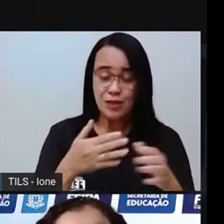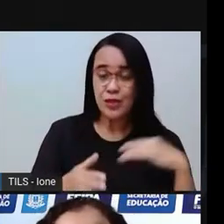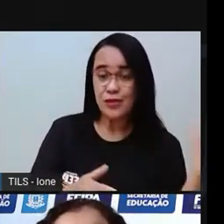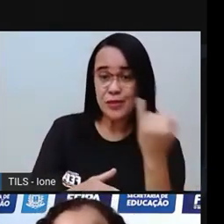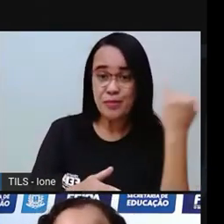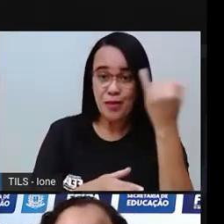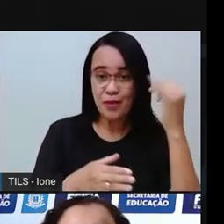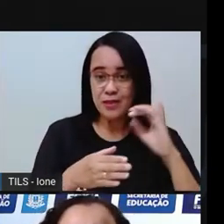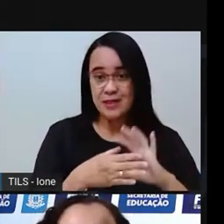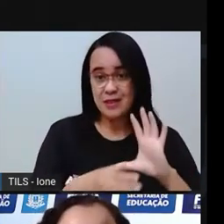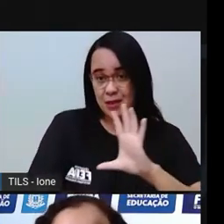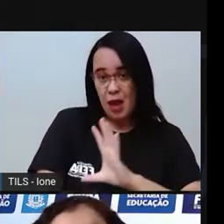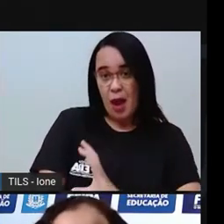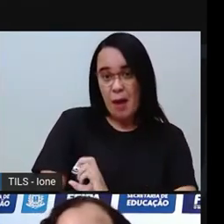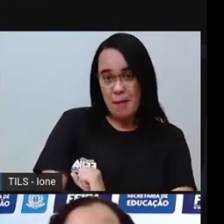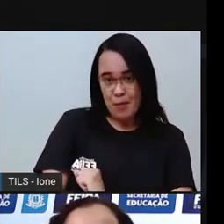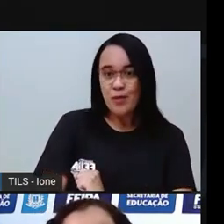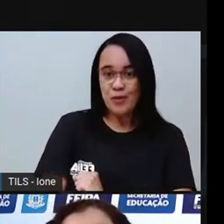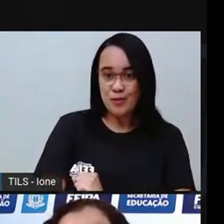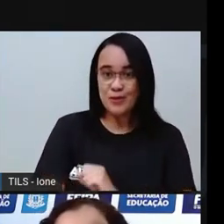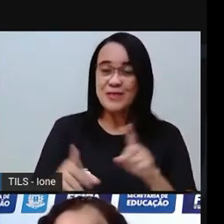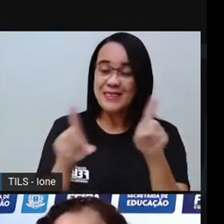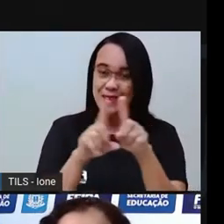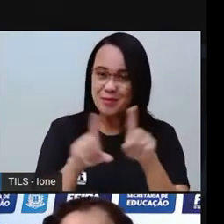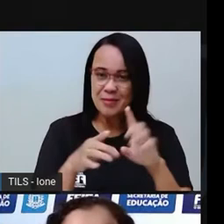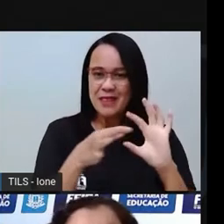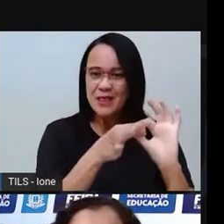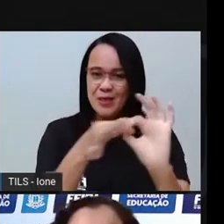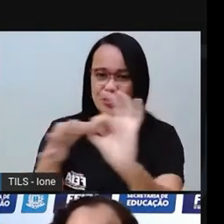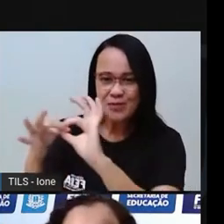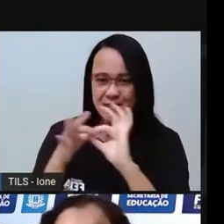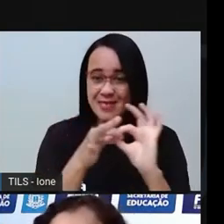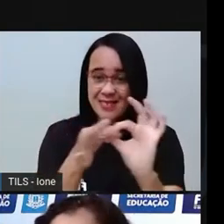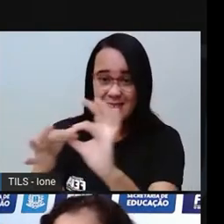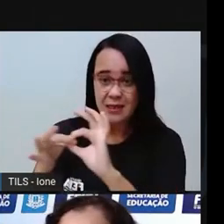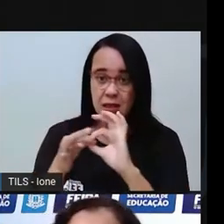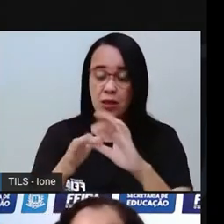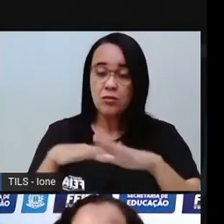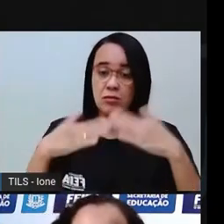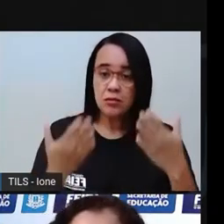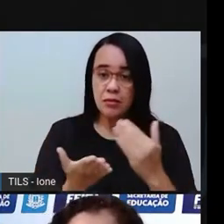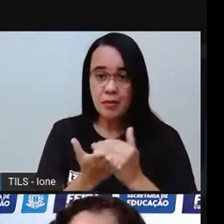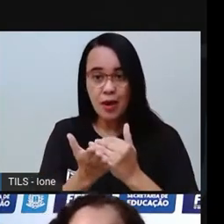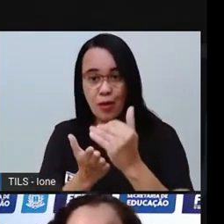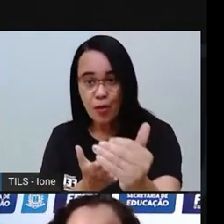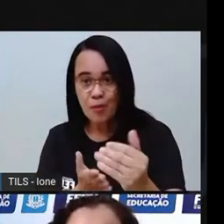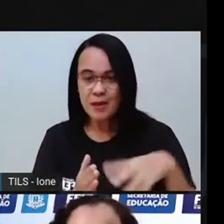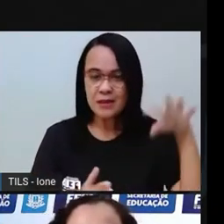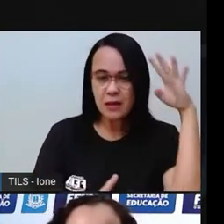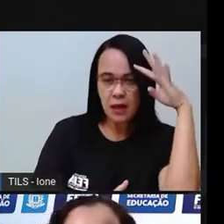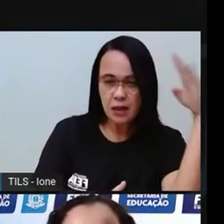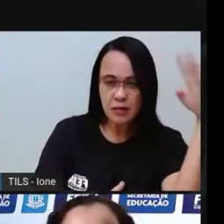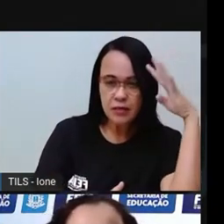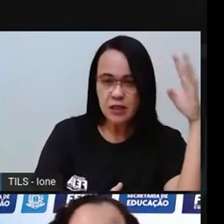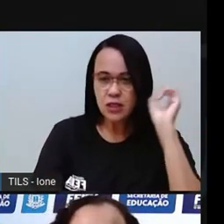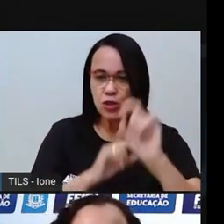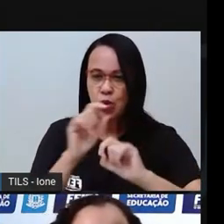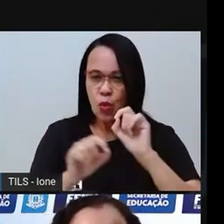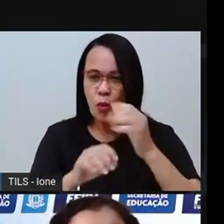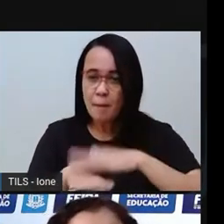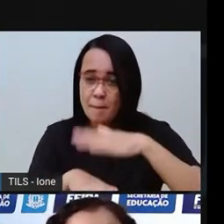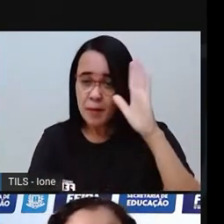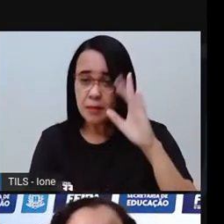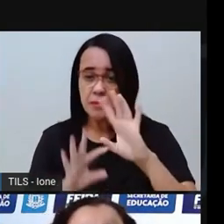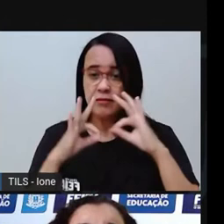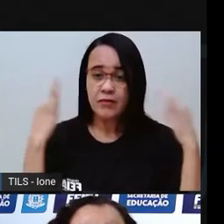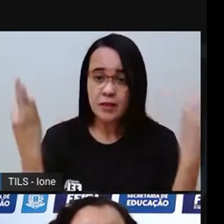família. Certo? Então, para a gente começar a refletir ainda mais. Para a gente continuar, na verdade, refletindo ainda mais sobre as